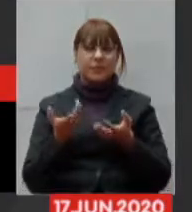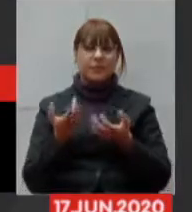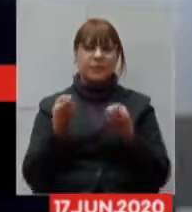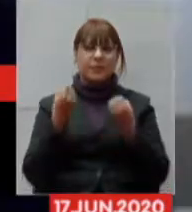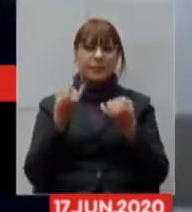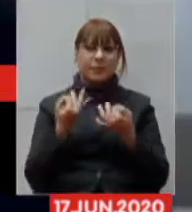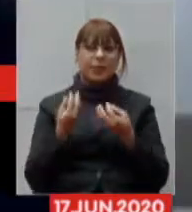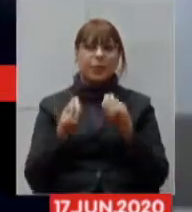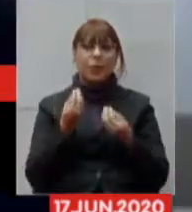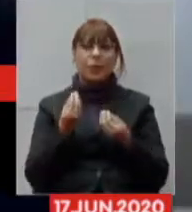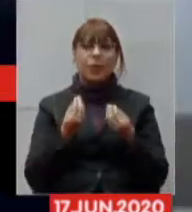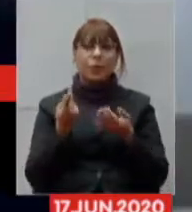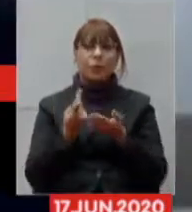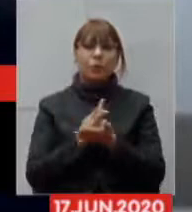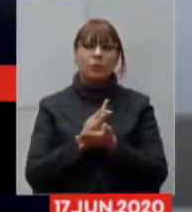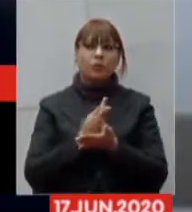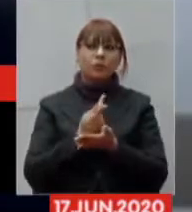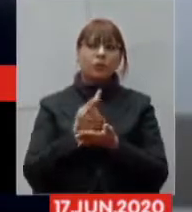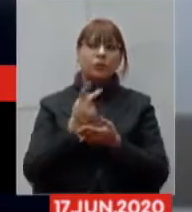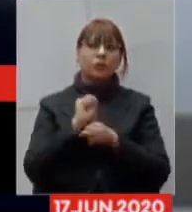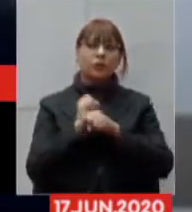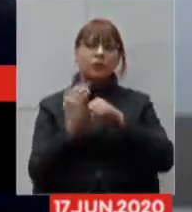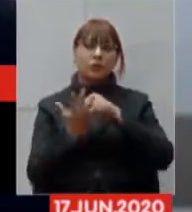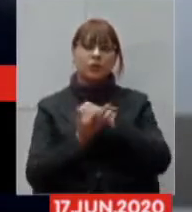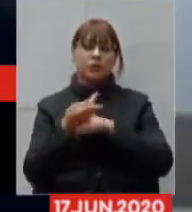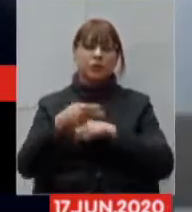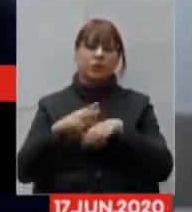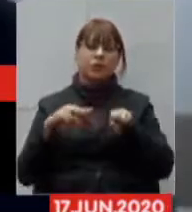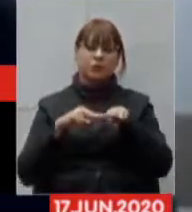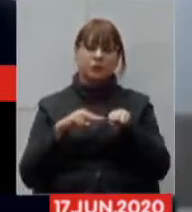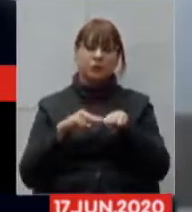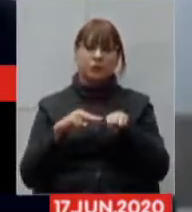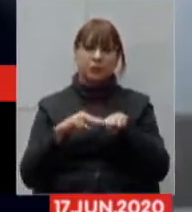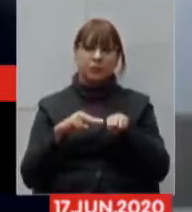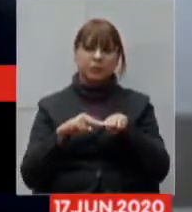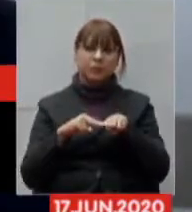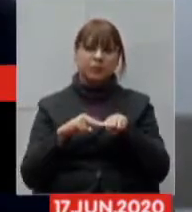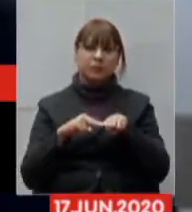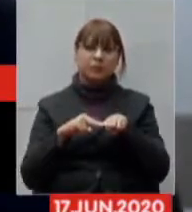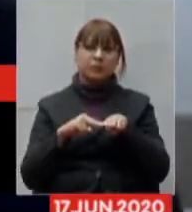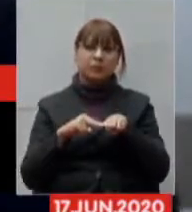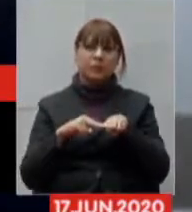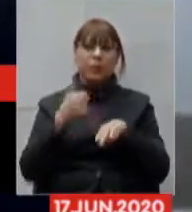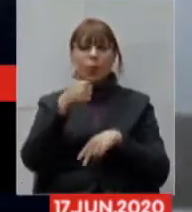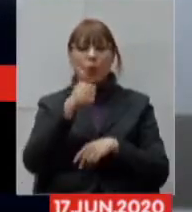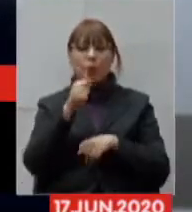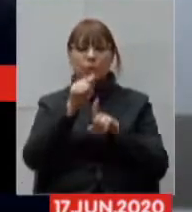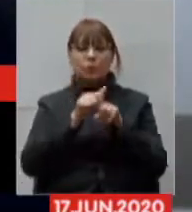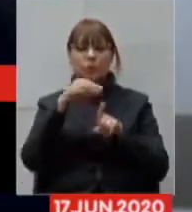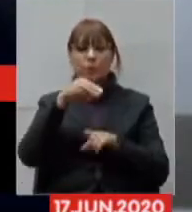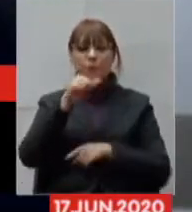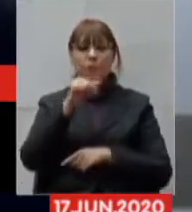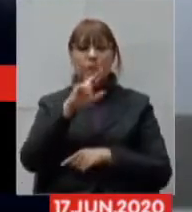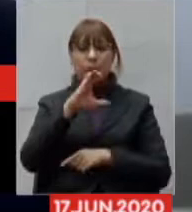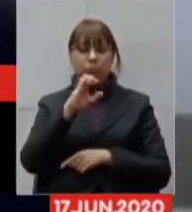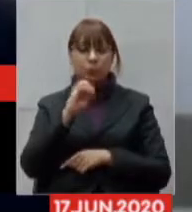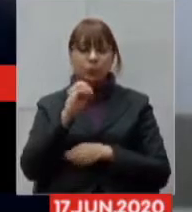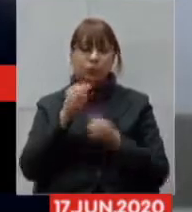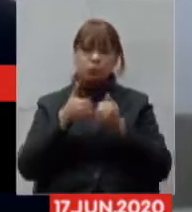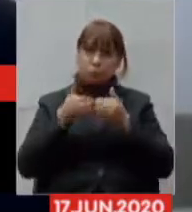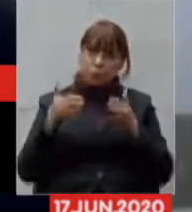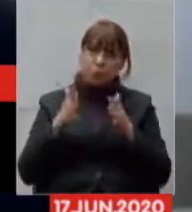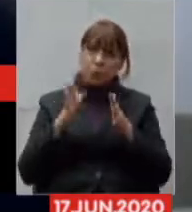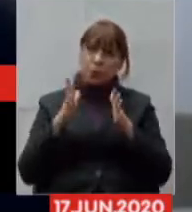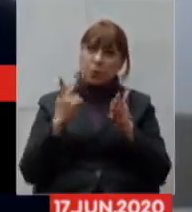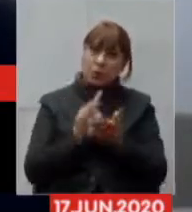pandemia foi instituída pela Organização Mundial de Saúde em 11 de março, mas antes de 11 de março Uberaba